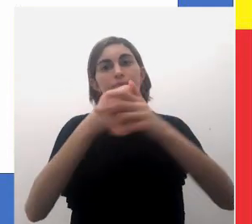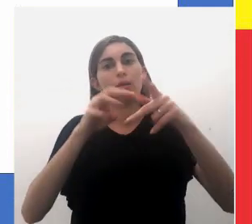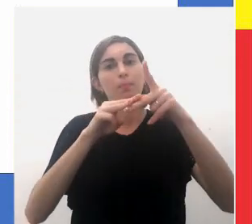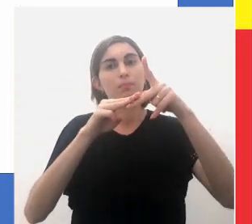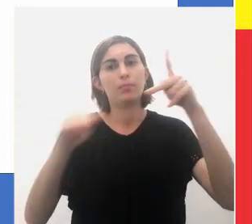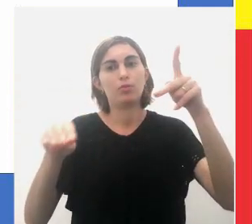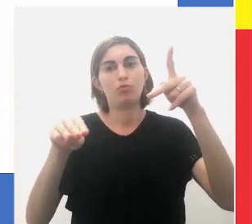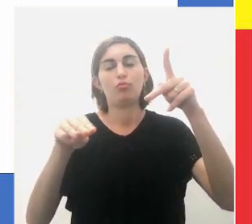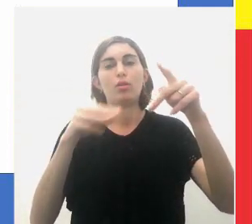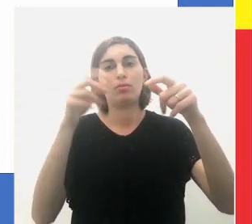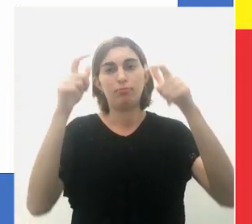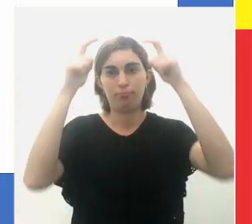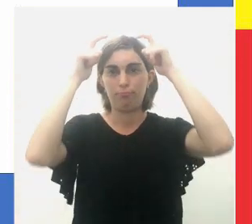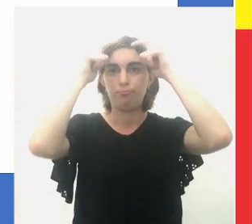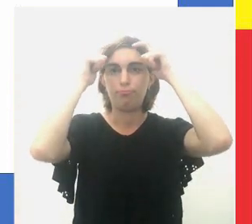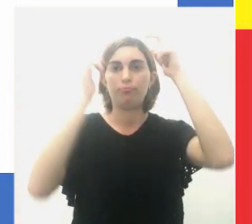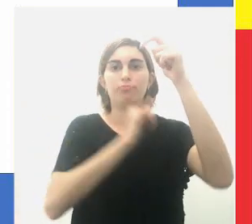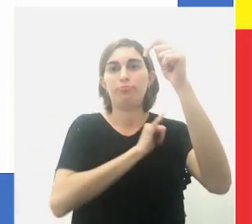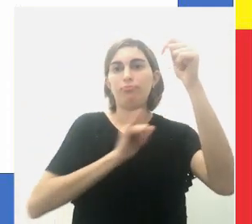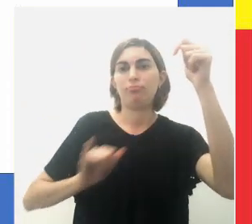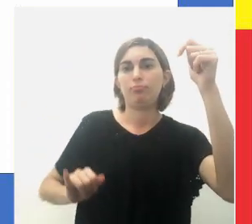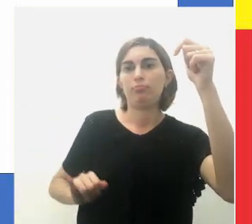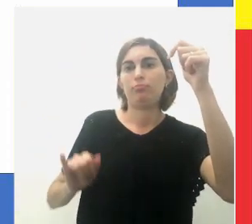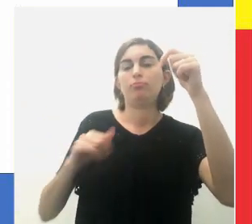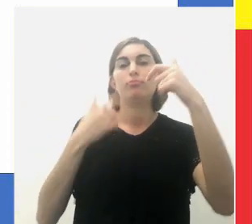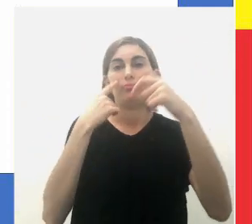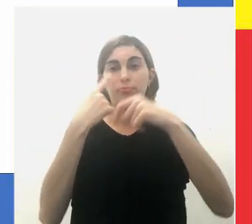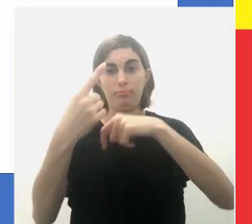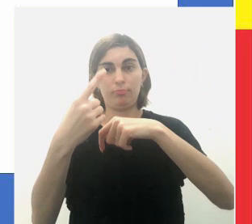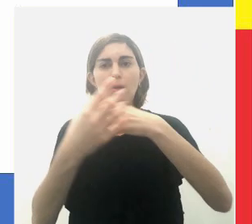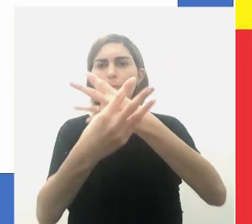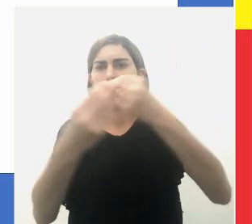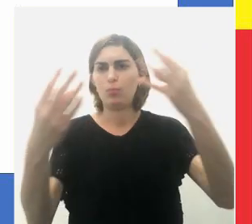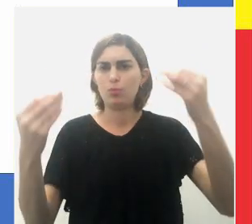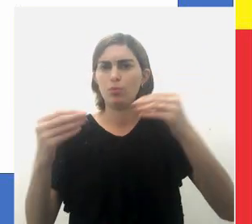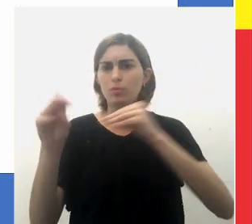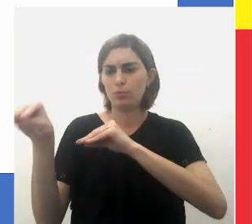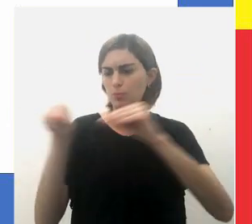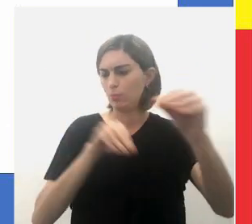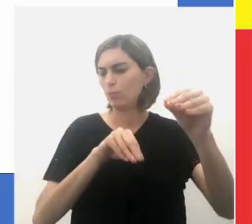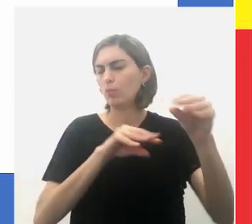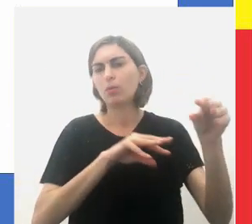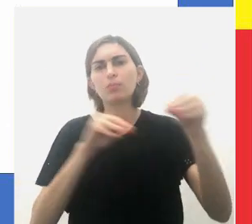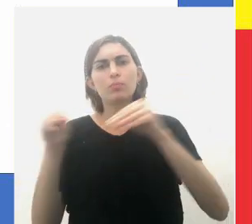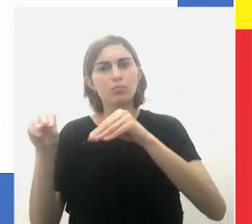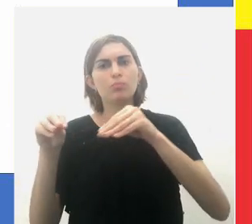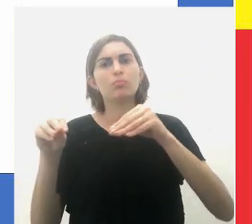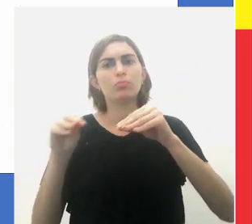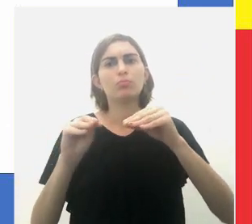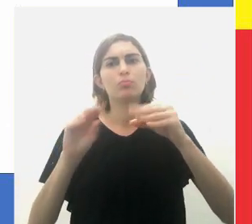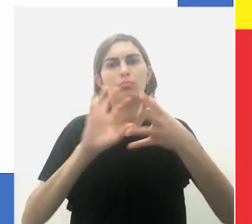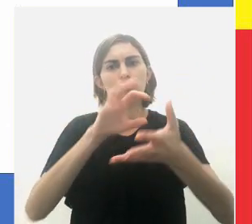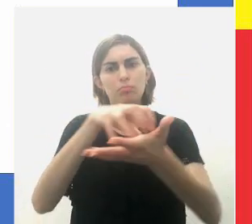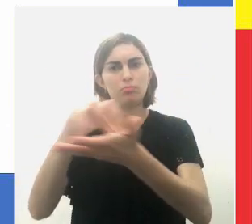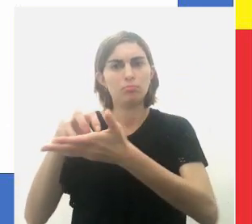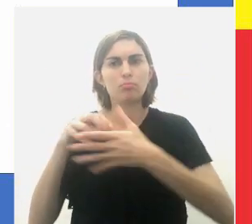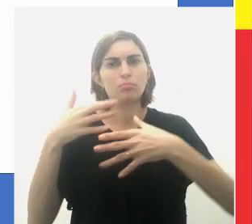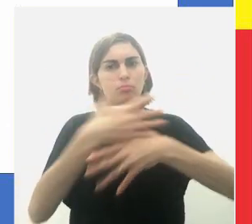do Ministério do Império, desde aqui a próxima. Muitos desses índios migraram individualmente para os núcleos